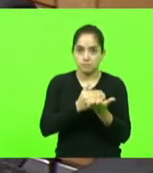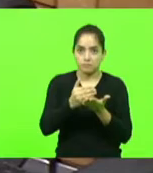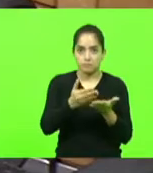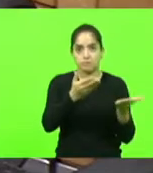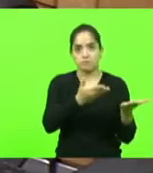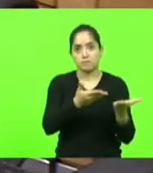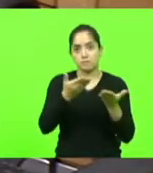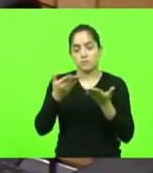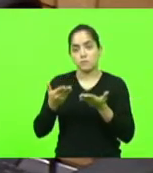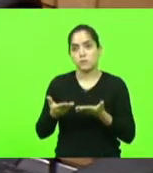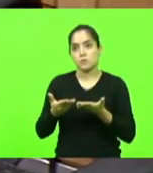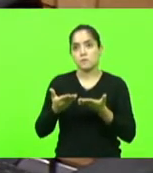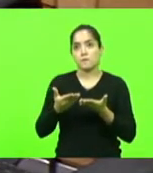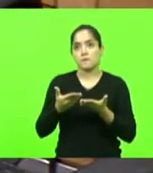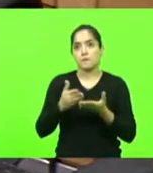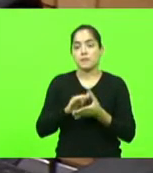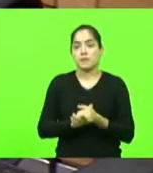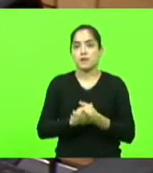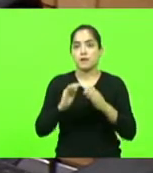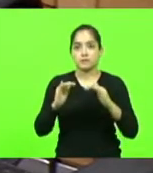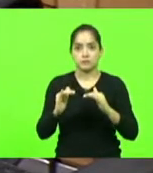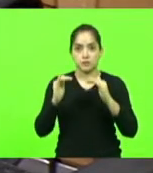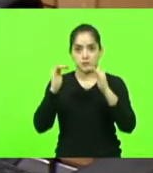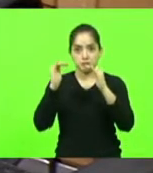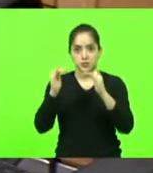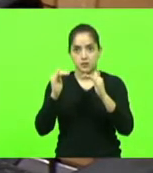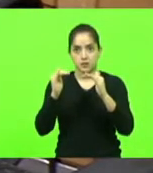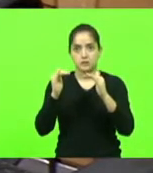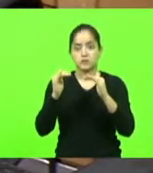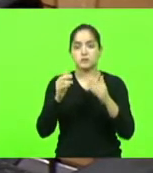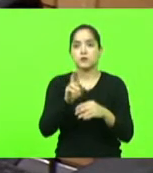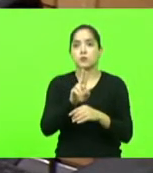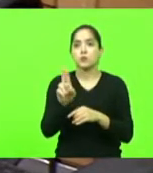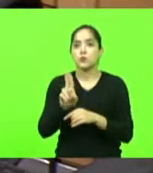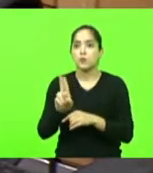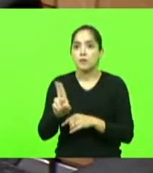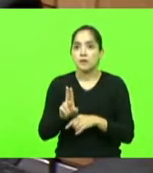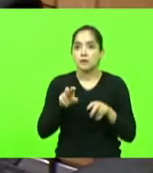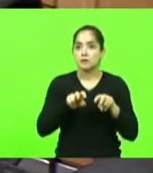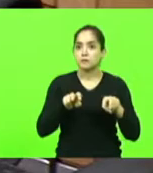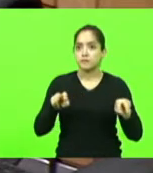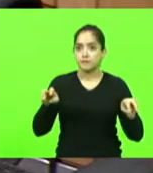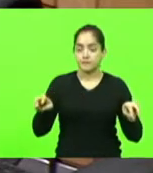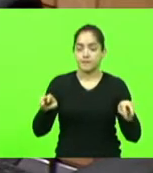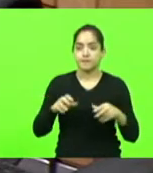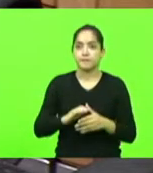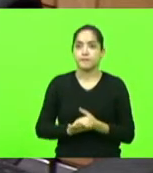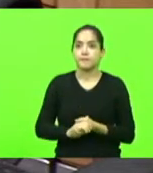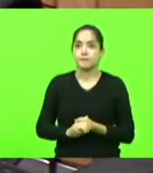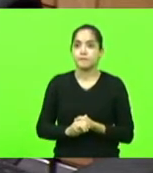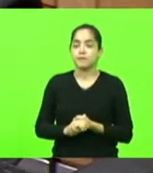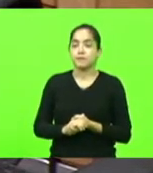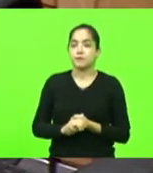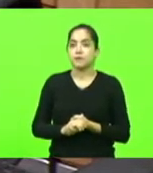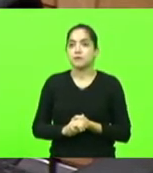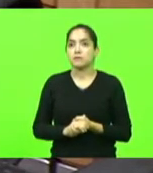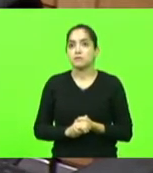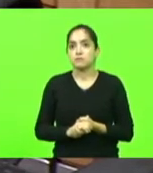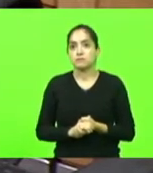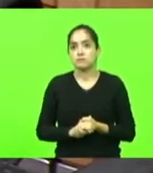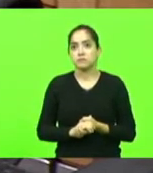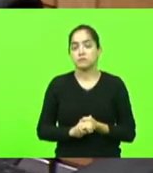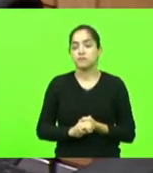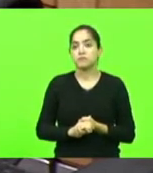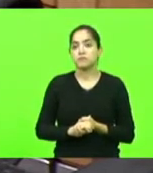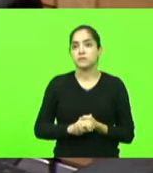o senhor presidente convocou as seguintes autoridades que foram nominadas para tomarem assento à mesa. Excelentíssima senhora